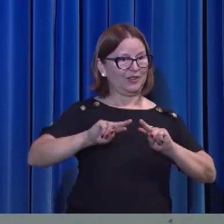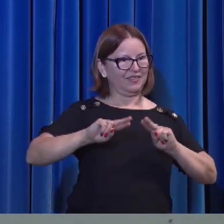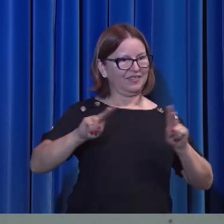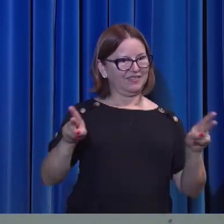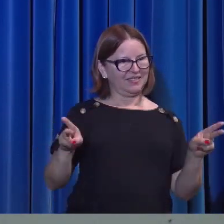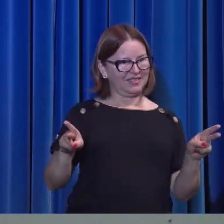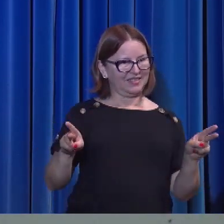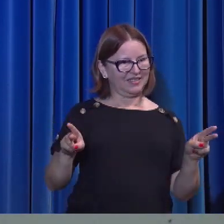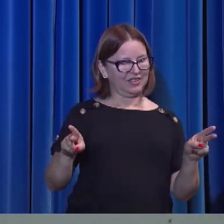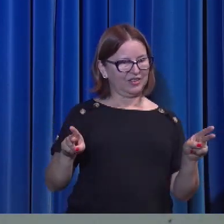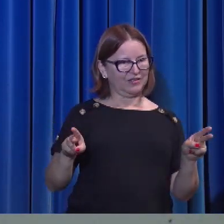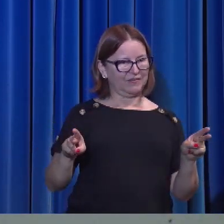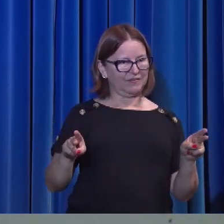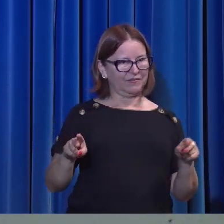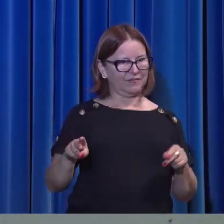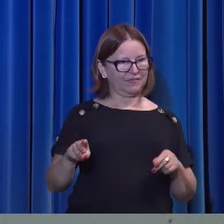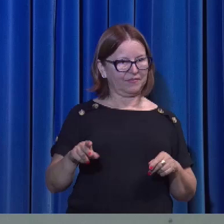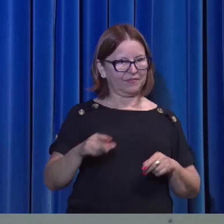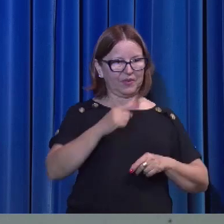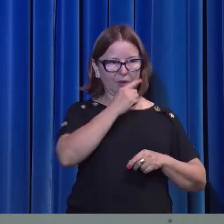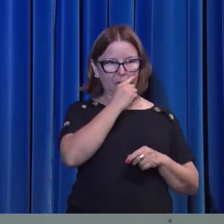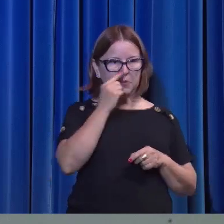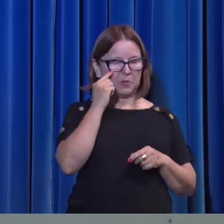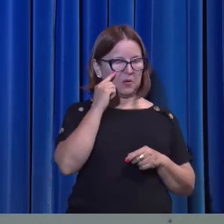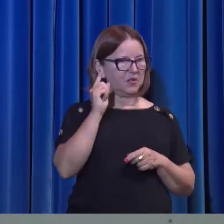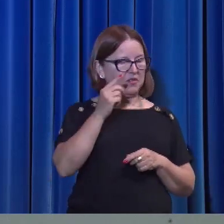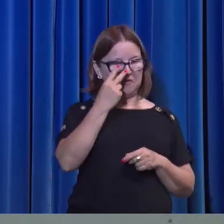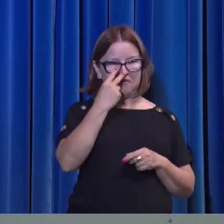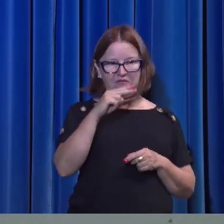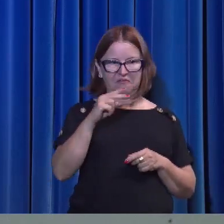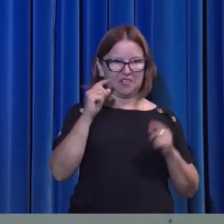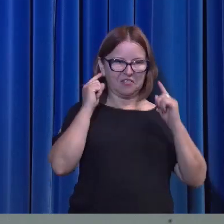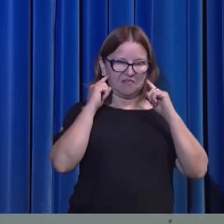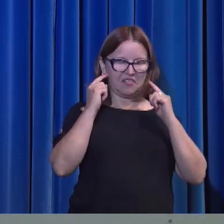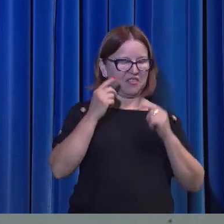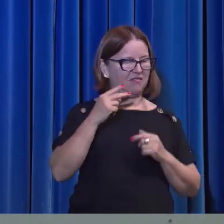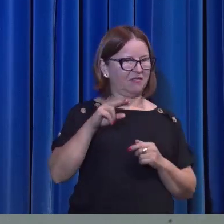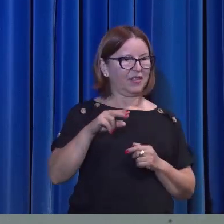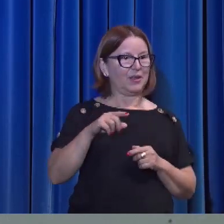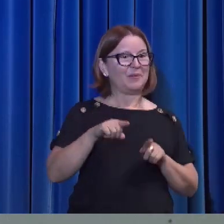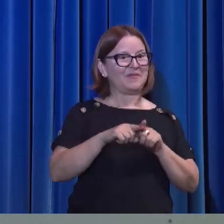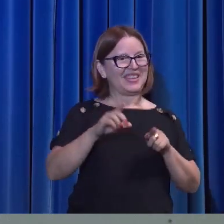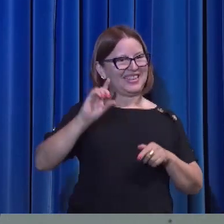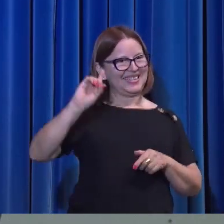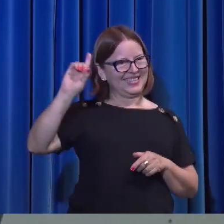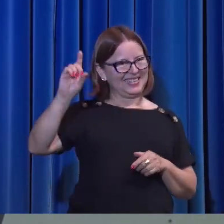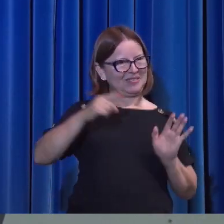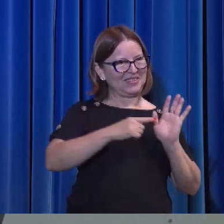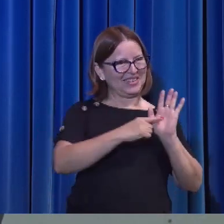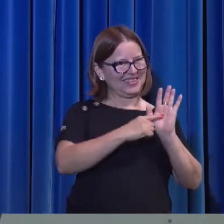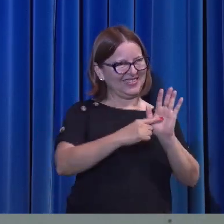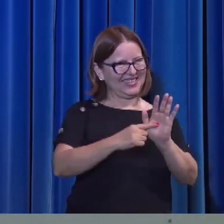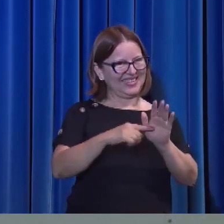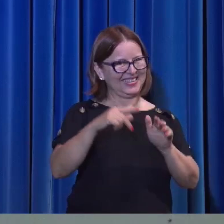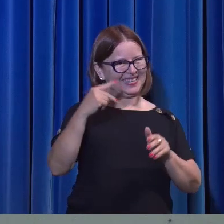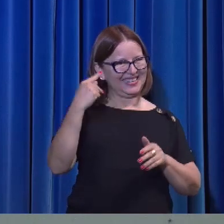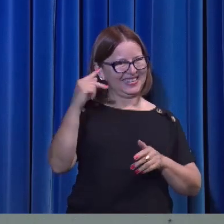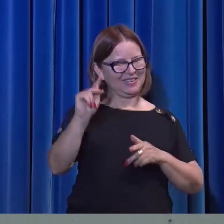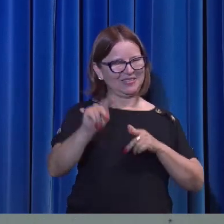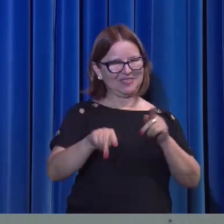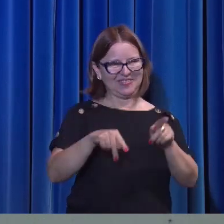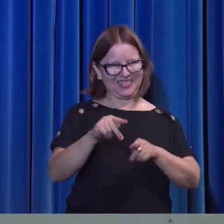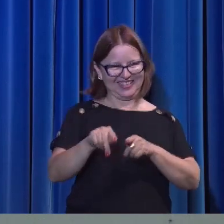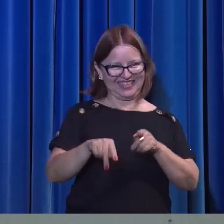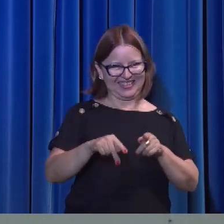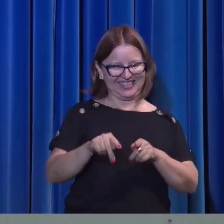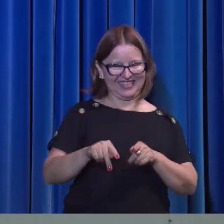Onde os olhos não veem, os ouvidos não ouvem. Mas Deus manifesta aos seus, ao seu povo.